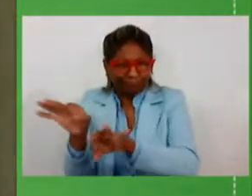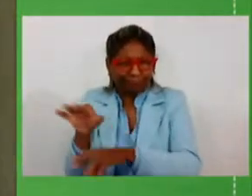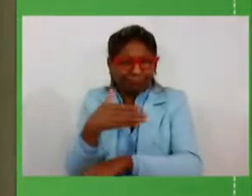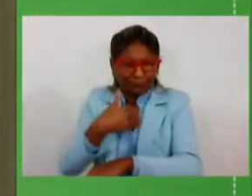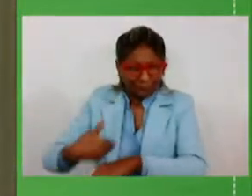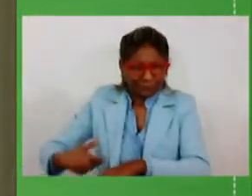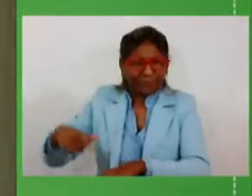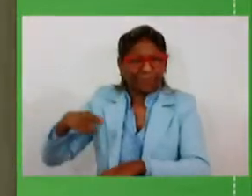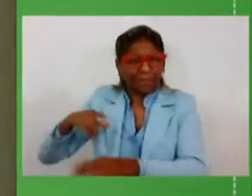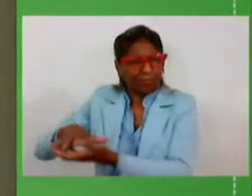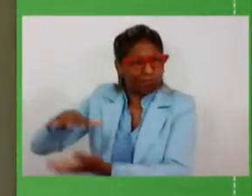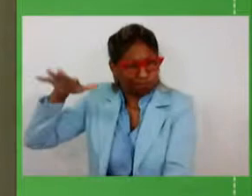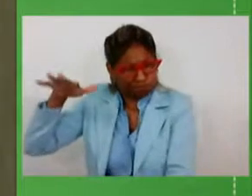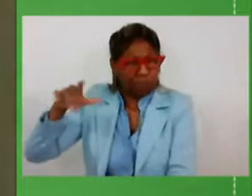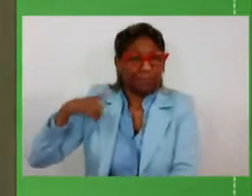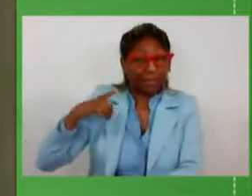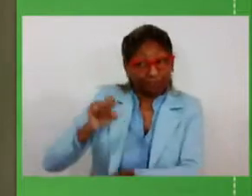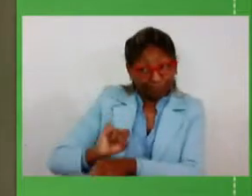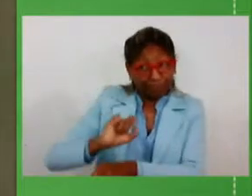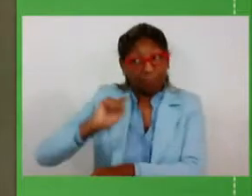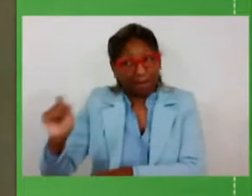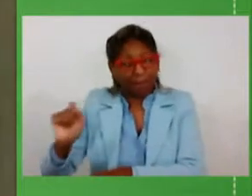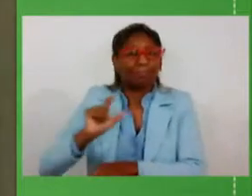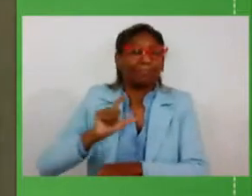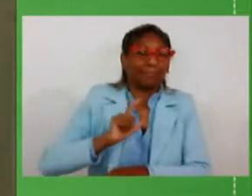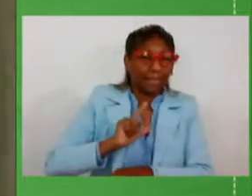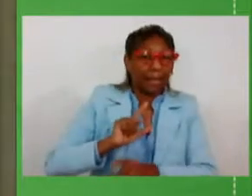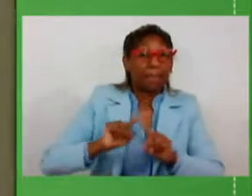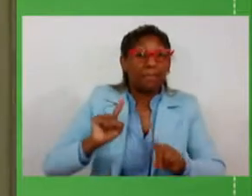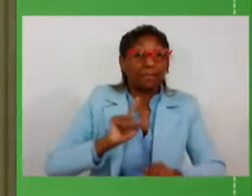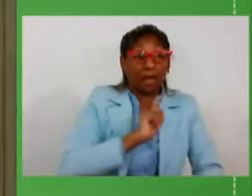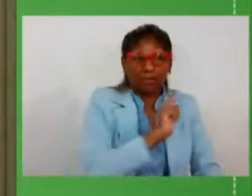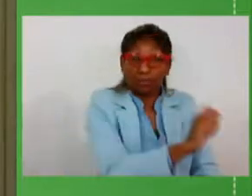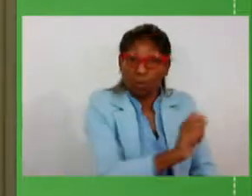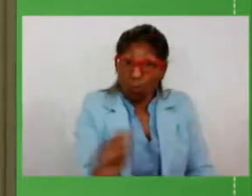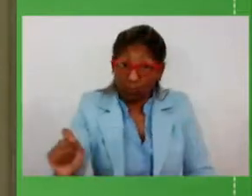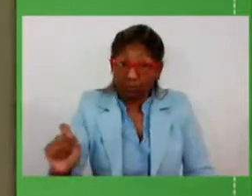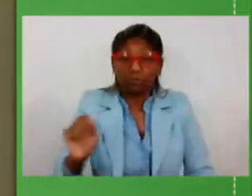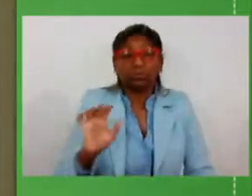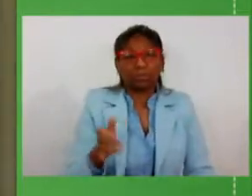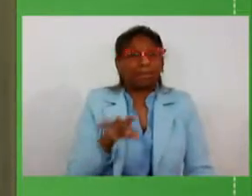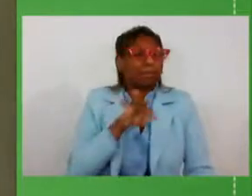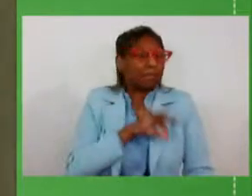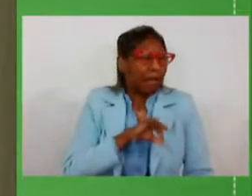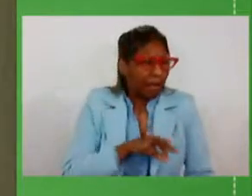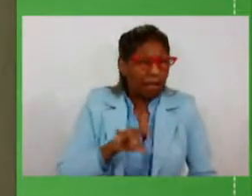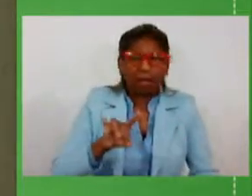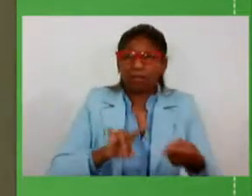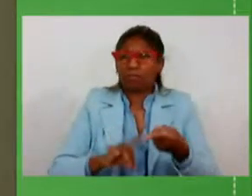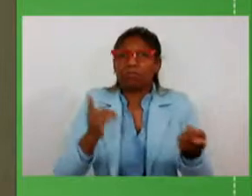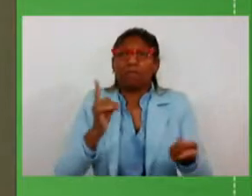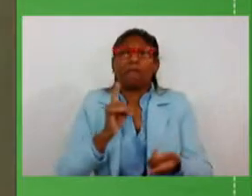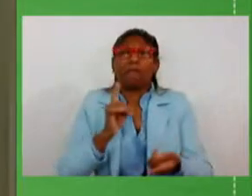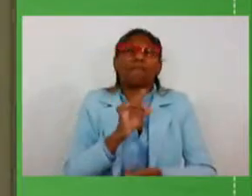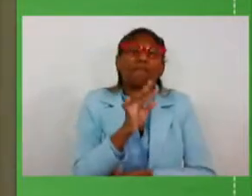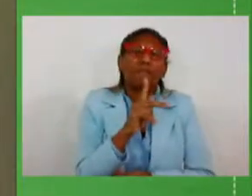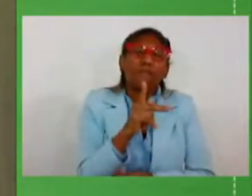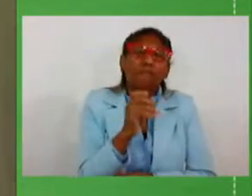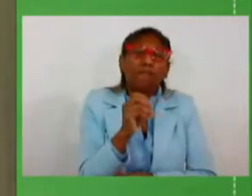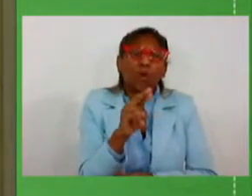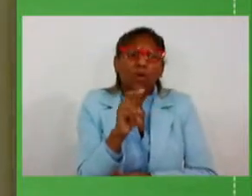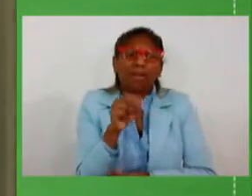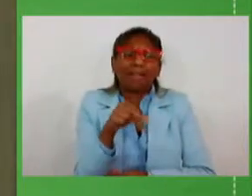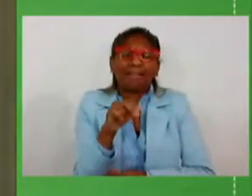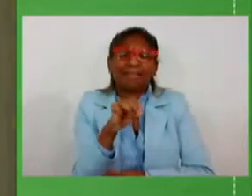de outras demandas ainda a serem resolvidas, mas as contas prementes, salários, fornecedores, prestadores e serviços estão em dia, então a gente